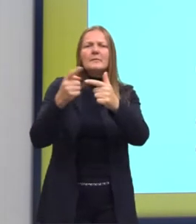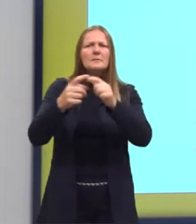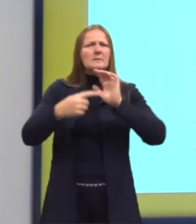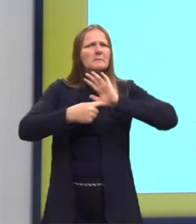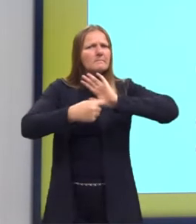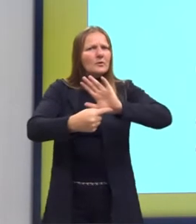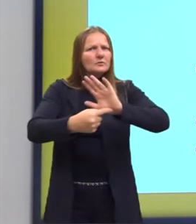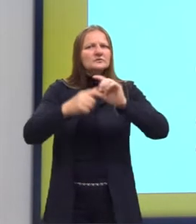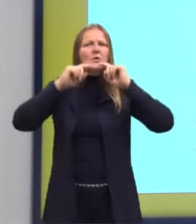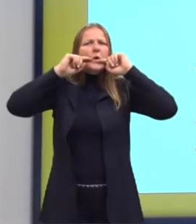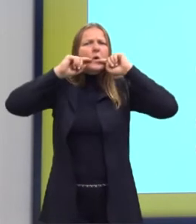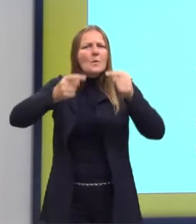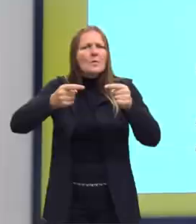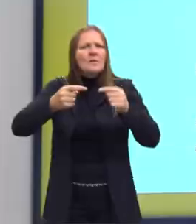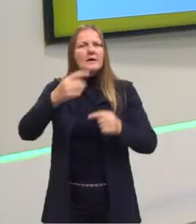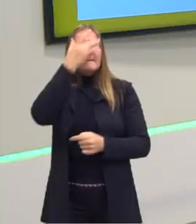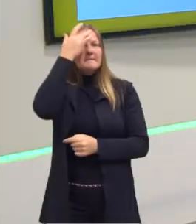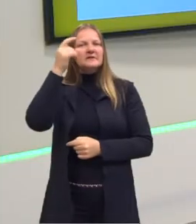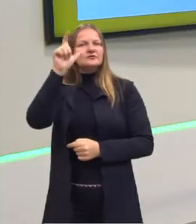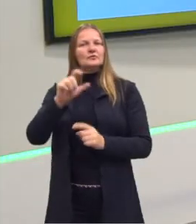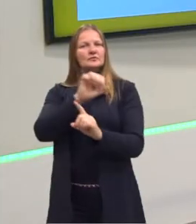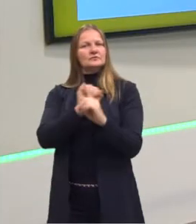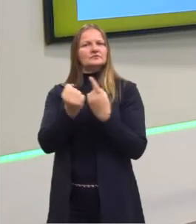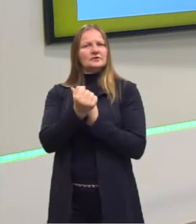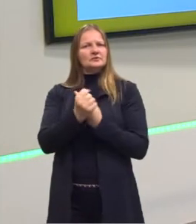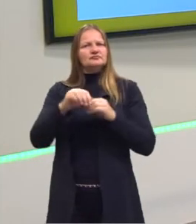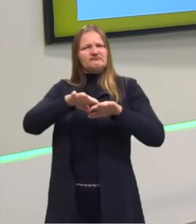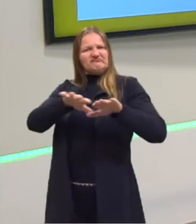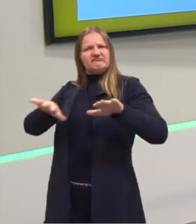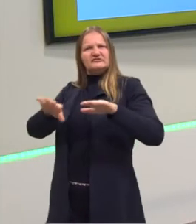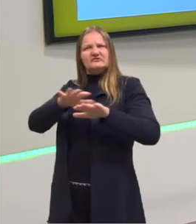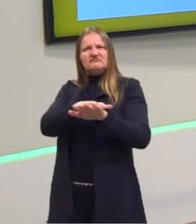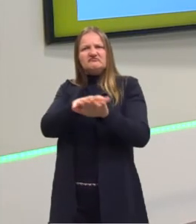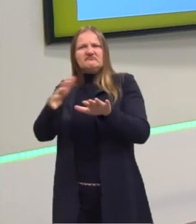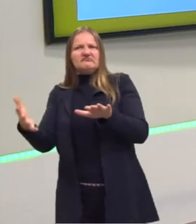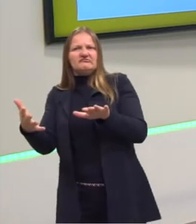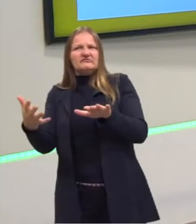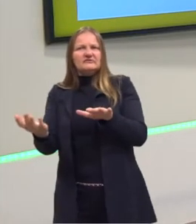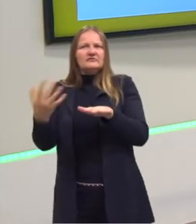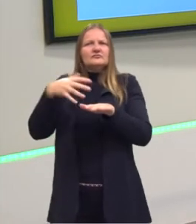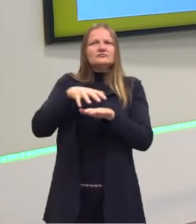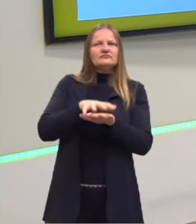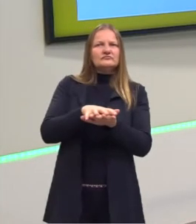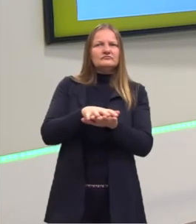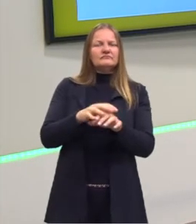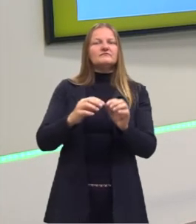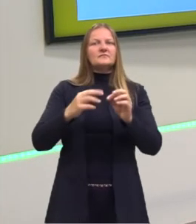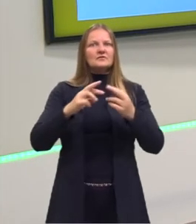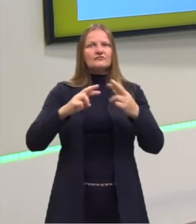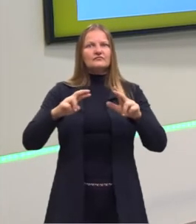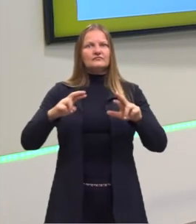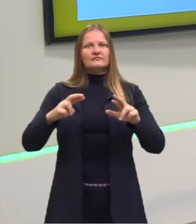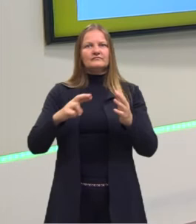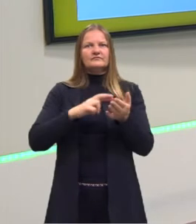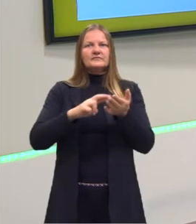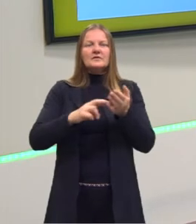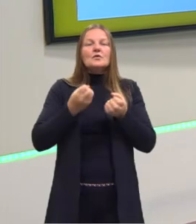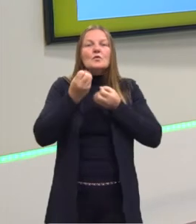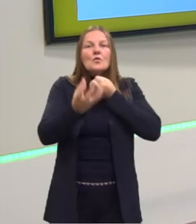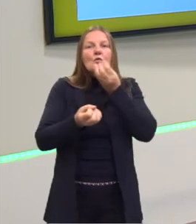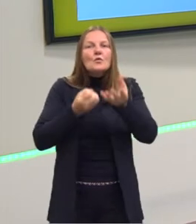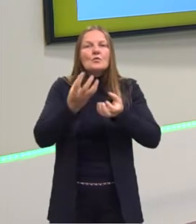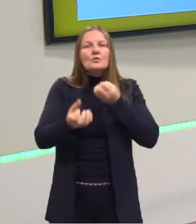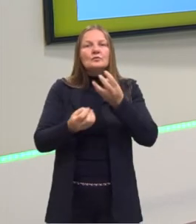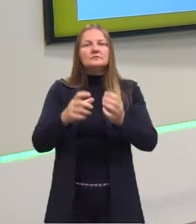estavam acontecendo com as pessoas da sociedade, que estavam à margem da sociedade. Não apenas com aquela pequena